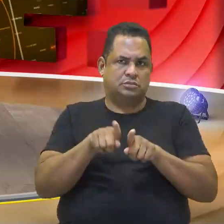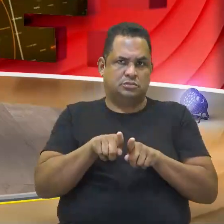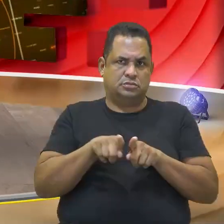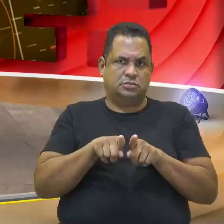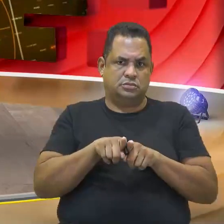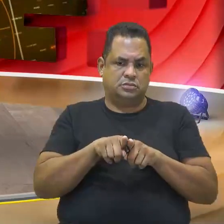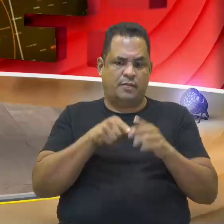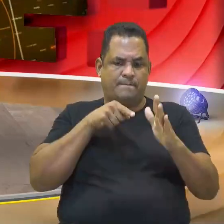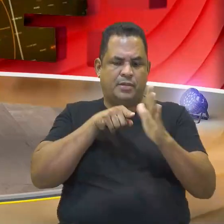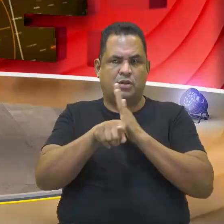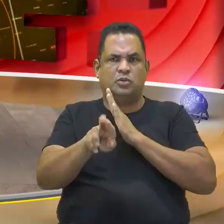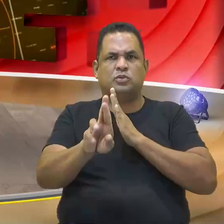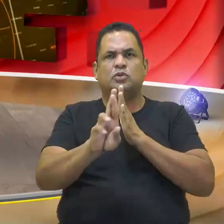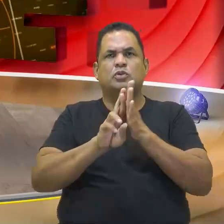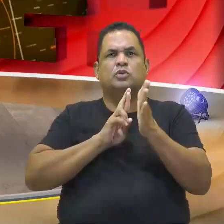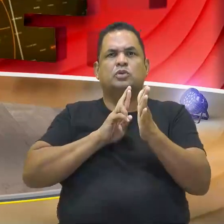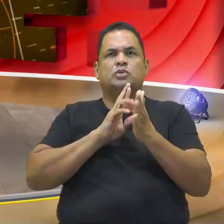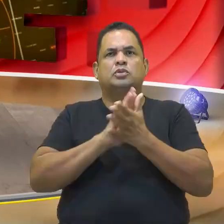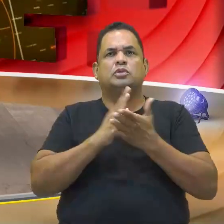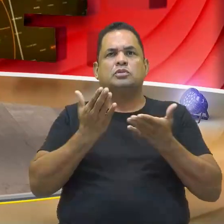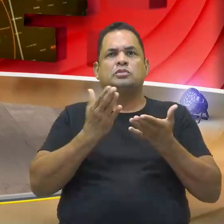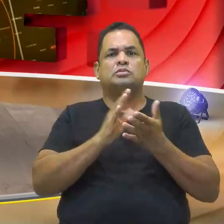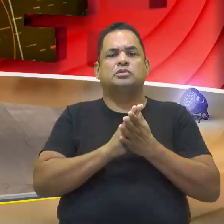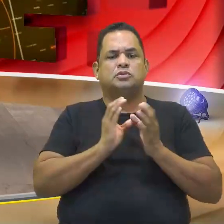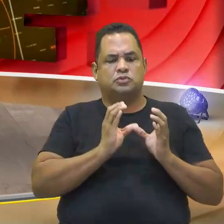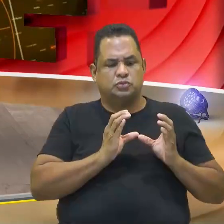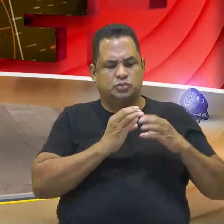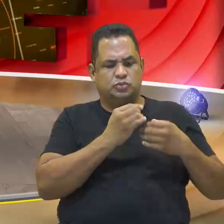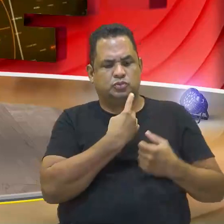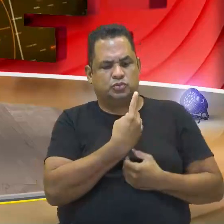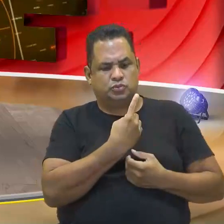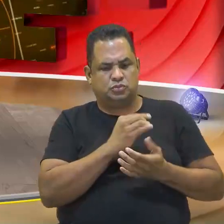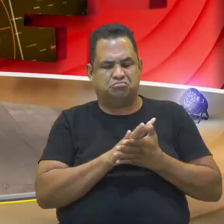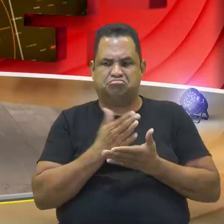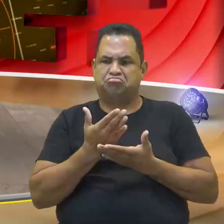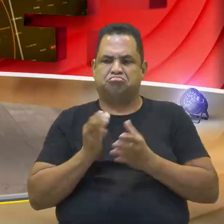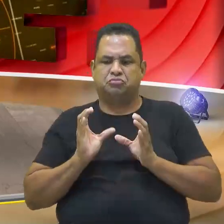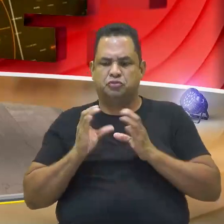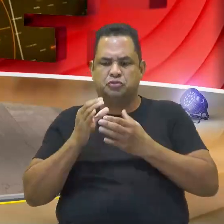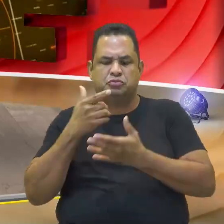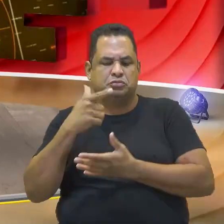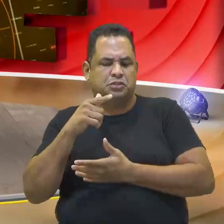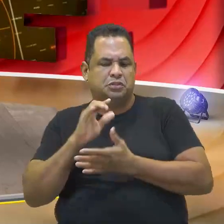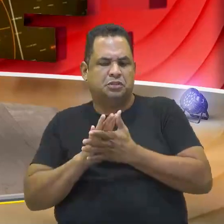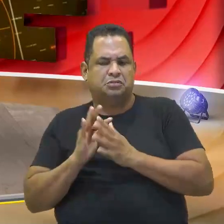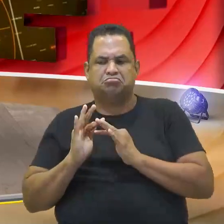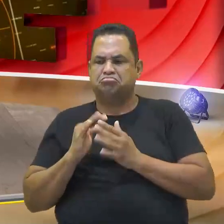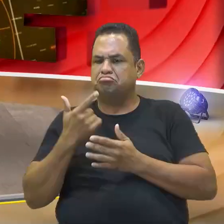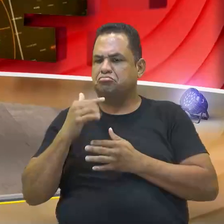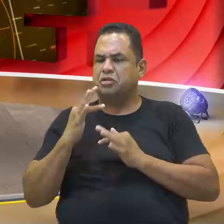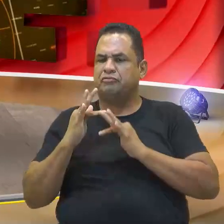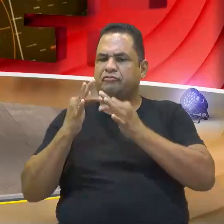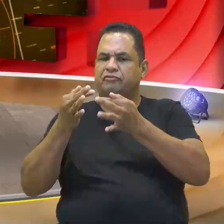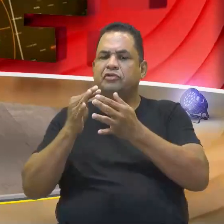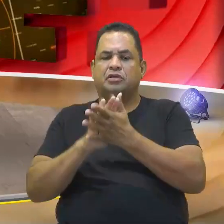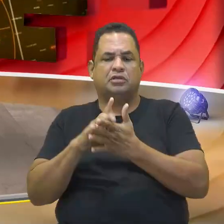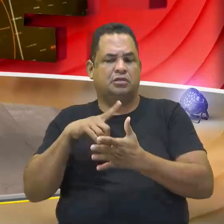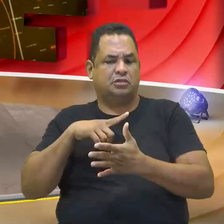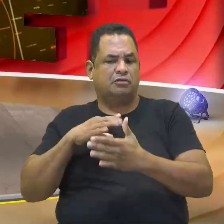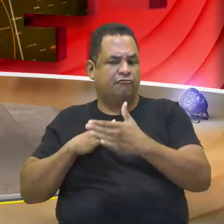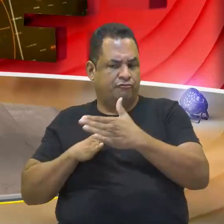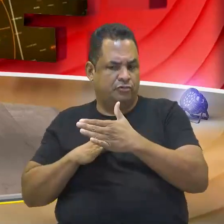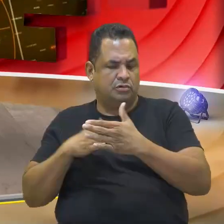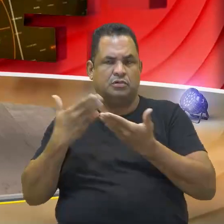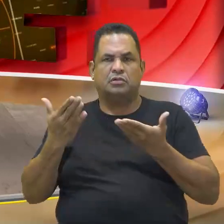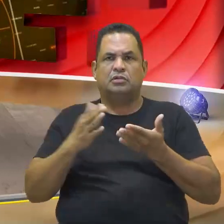quiz, tinha também a questão do conjunto unitário, conjunto vazio, finito, infinito. Tudo isso são teorias que